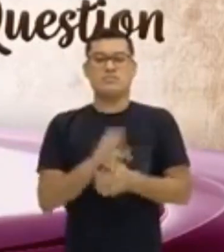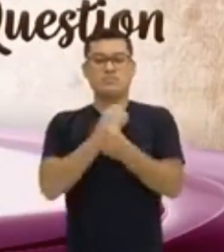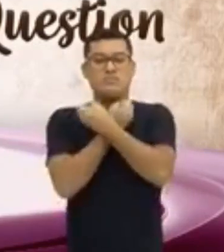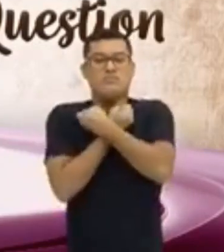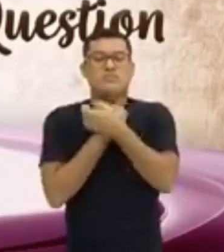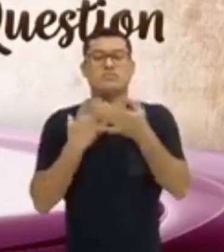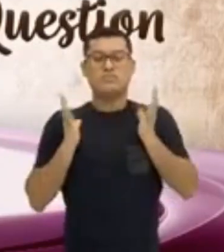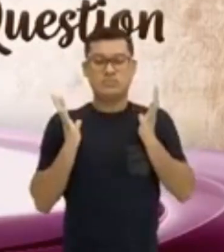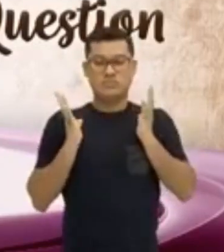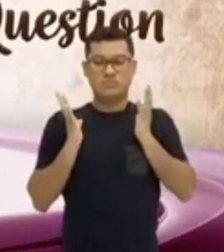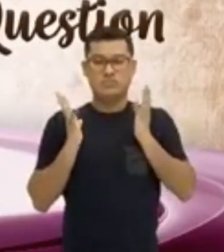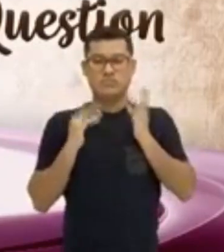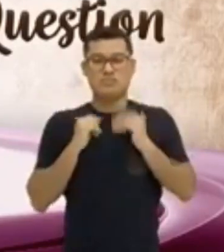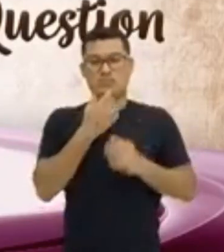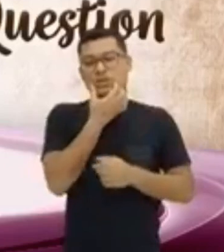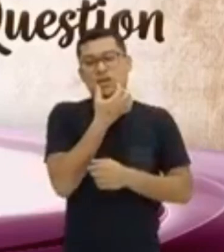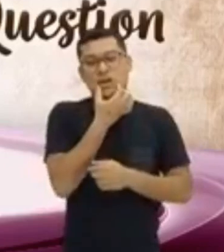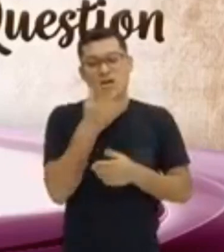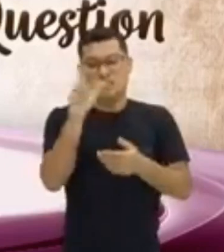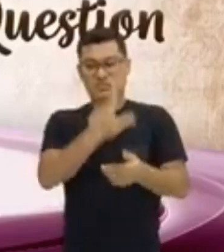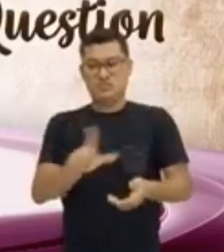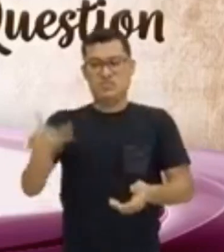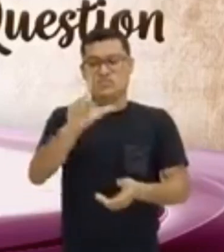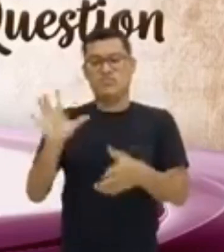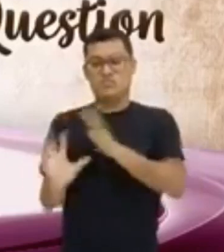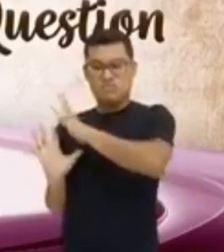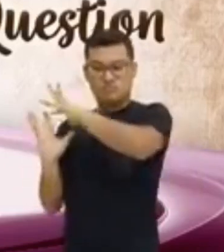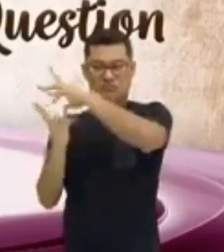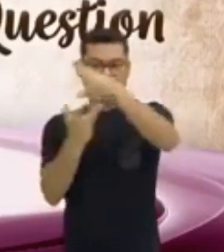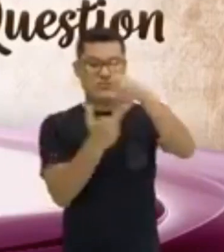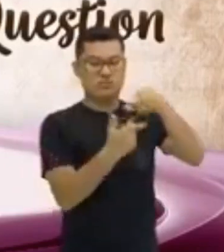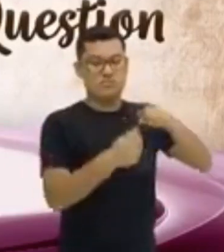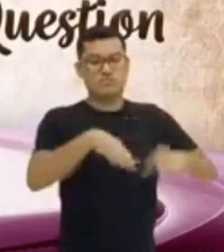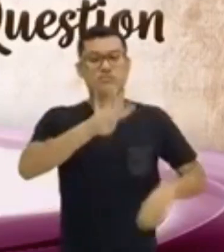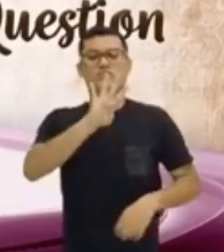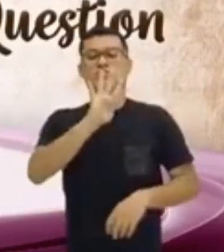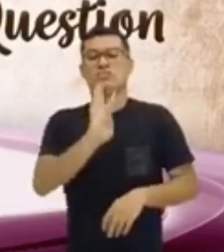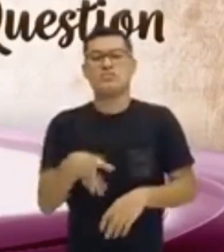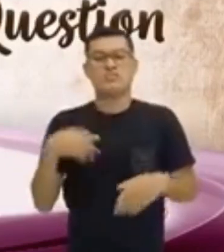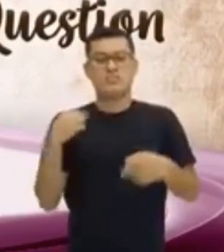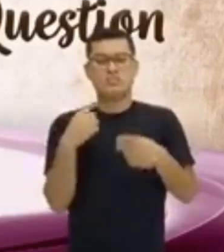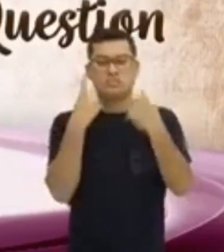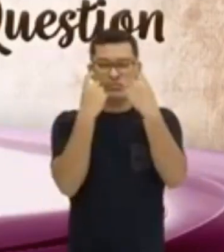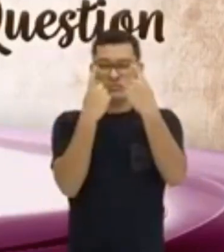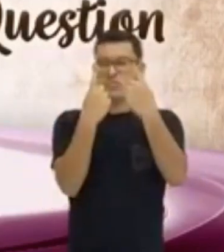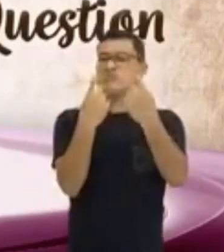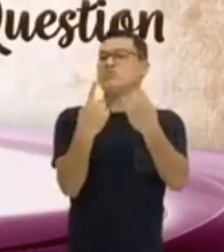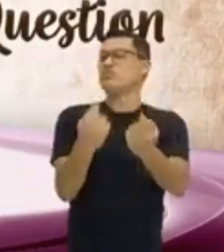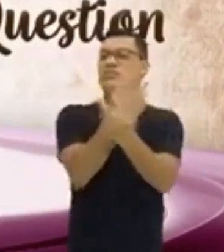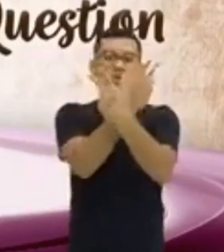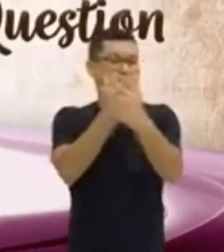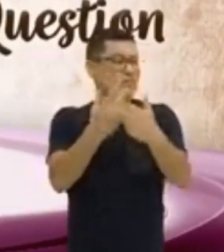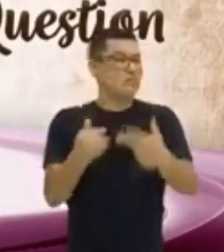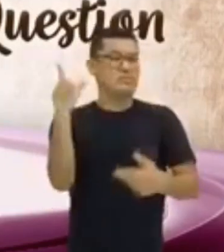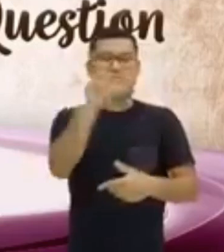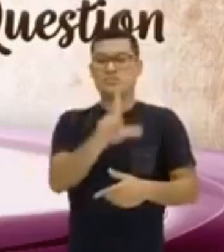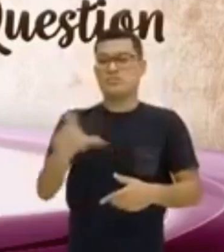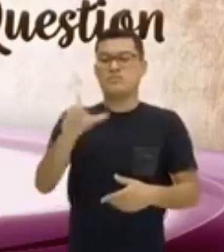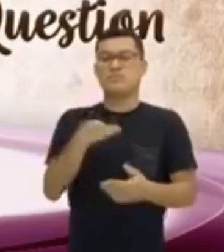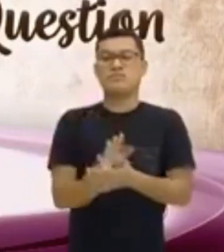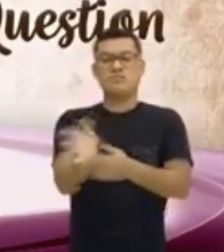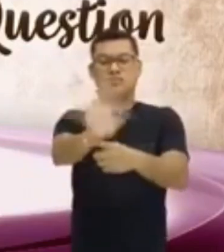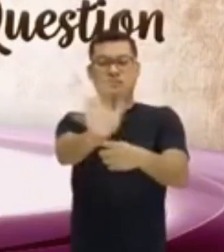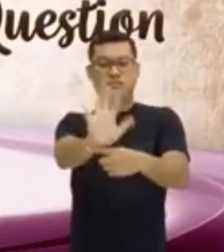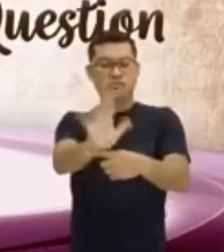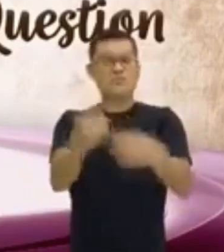britânico, é da literatura universal, porque ele já influenciou muitas literaturas, cinema também,